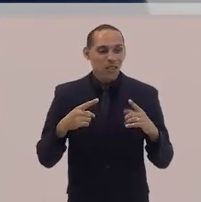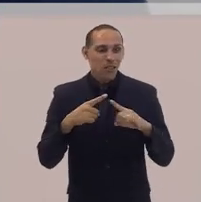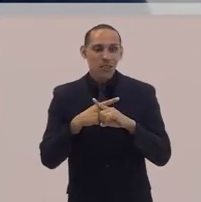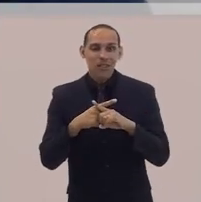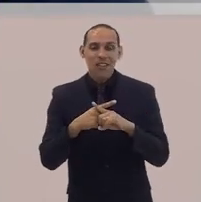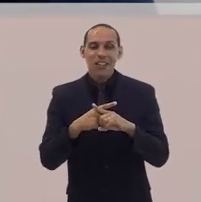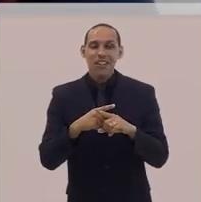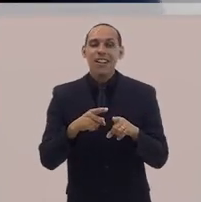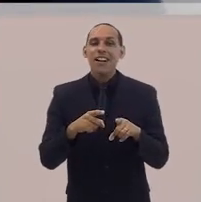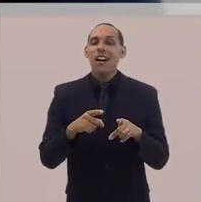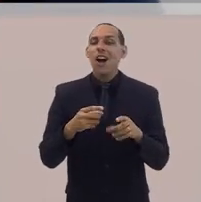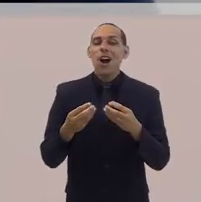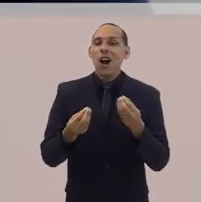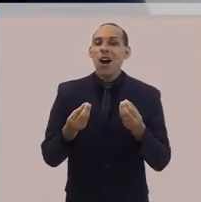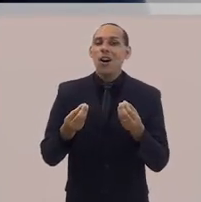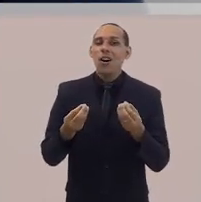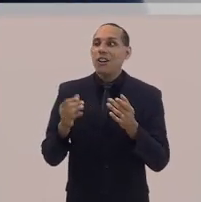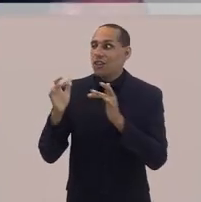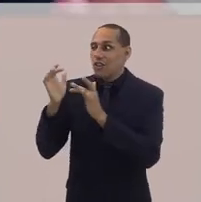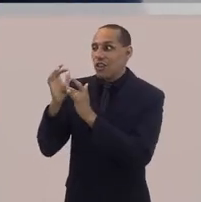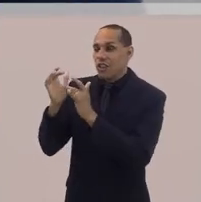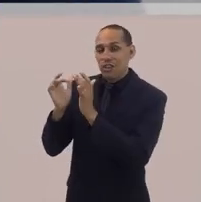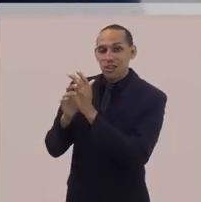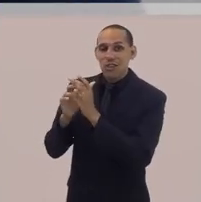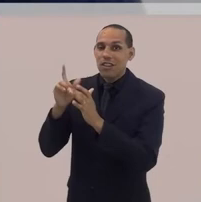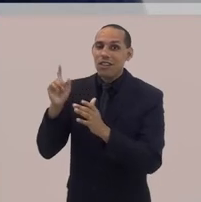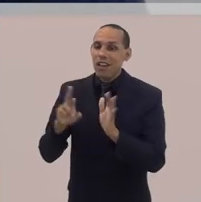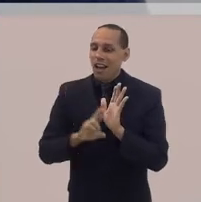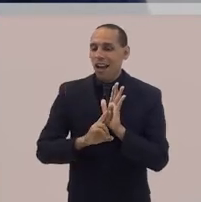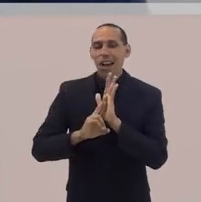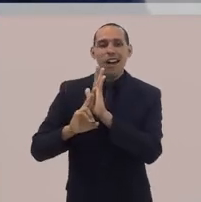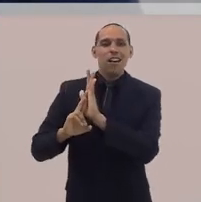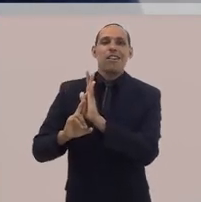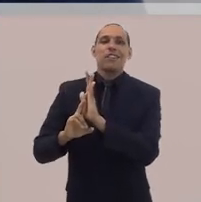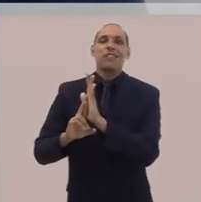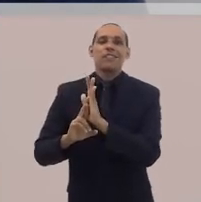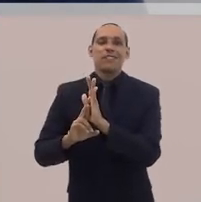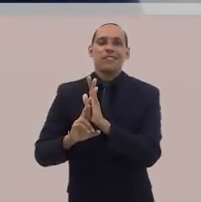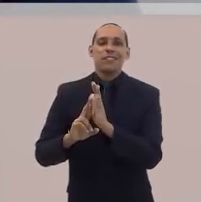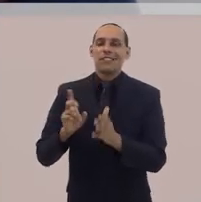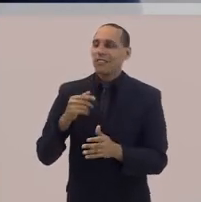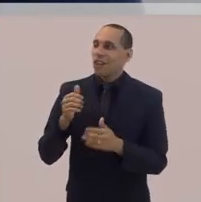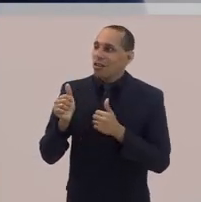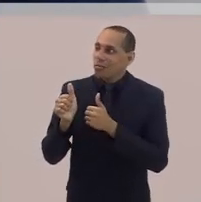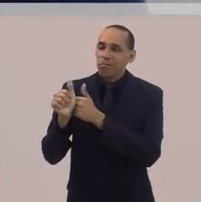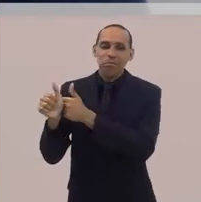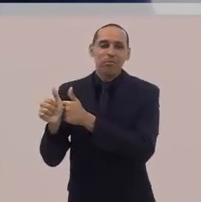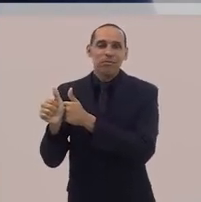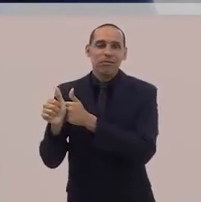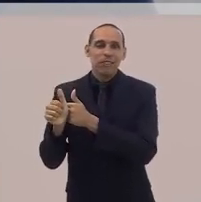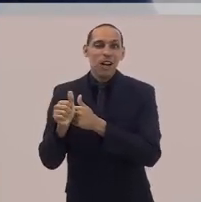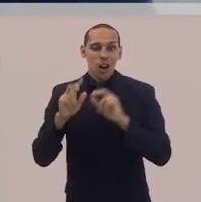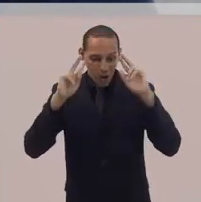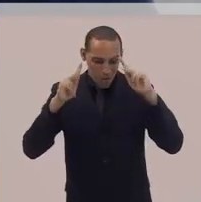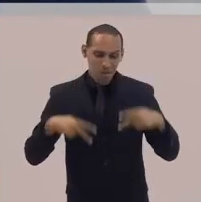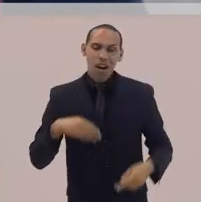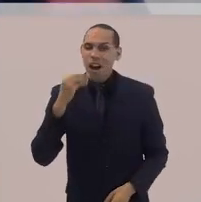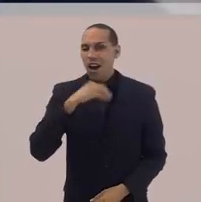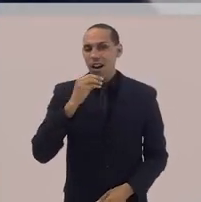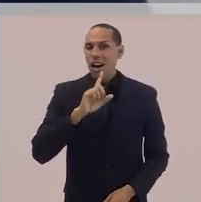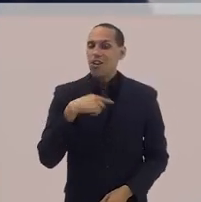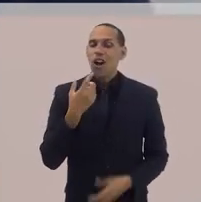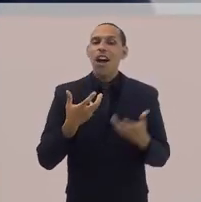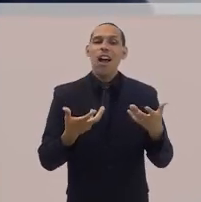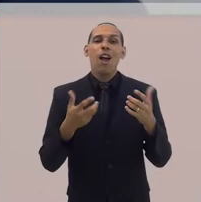referência é Jesus. Tudo aquilo que é humano é frágil, mas nós temos essa disposição